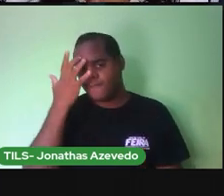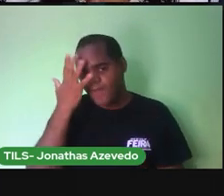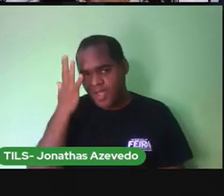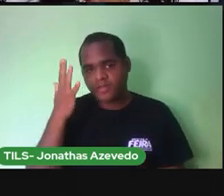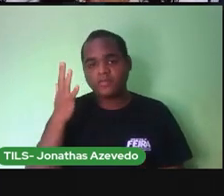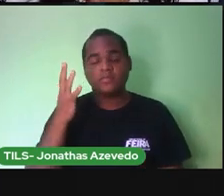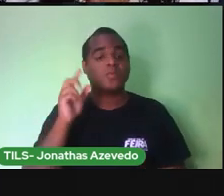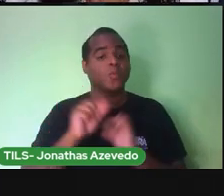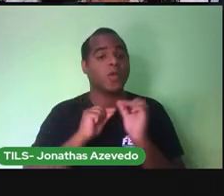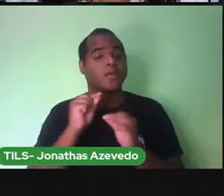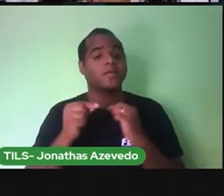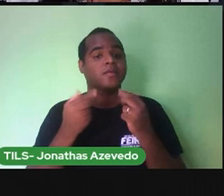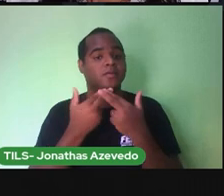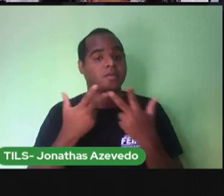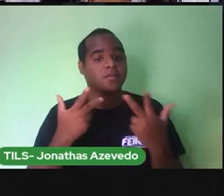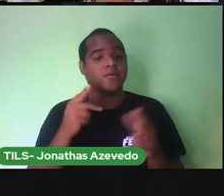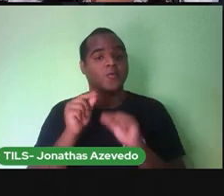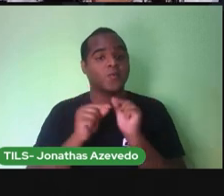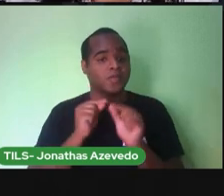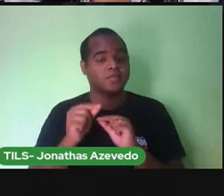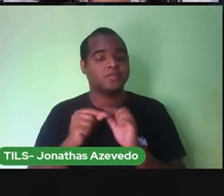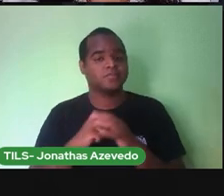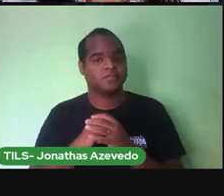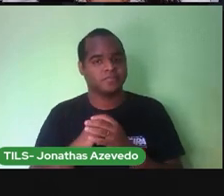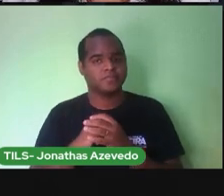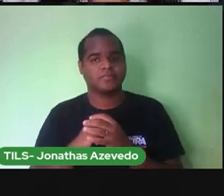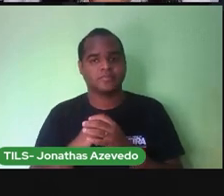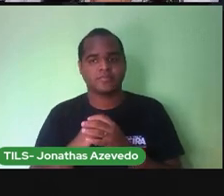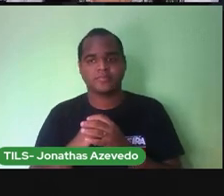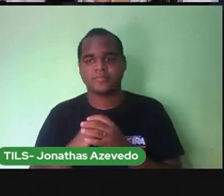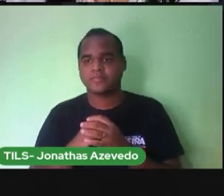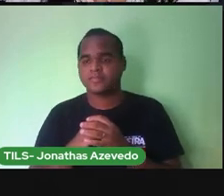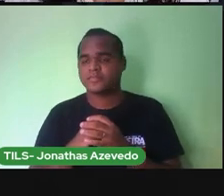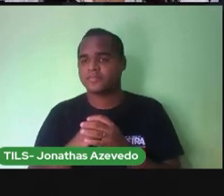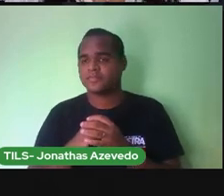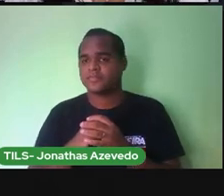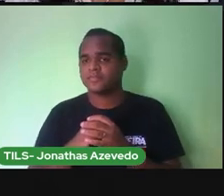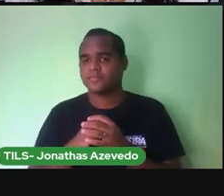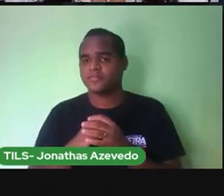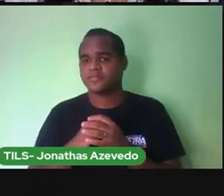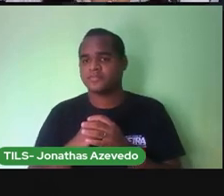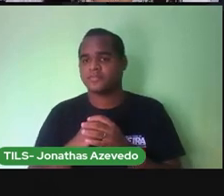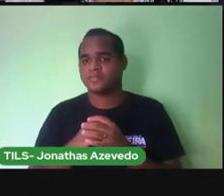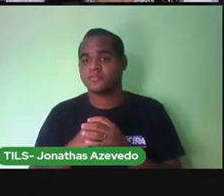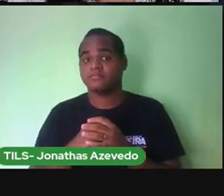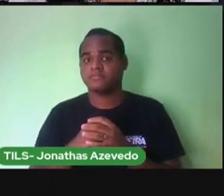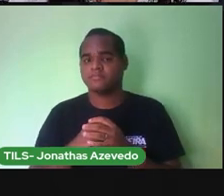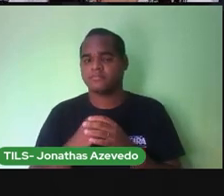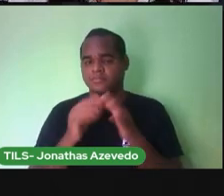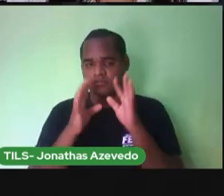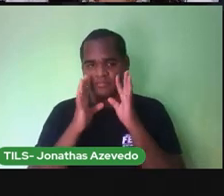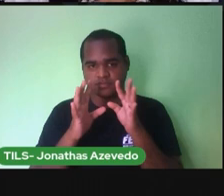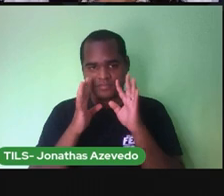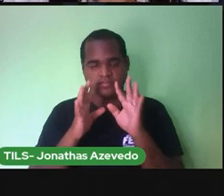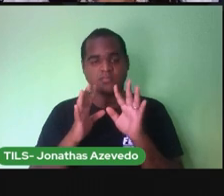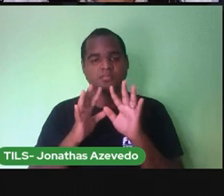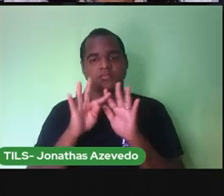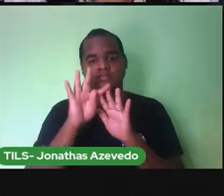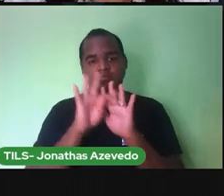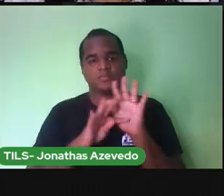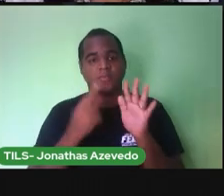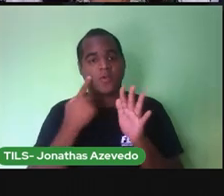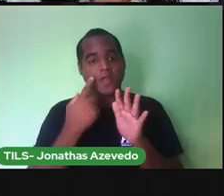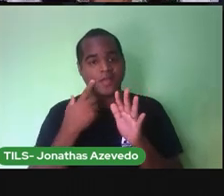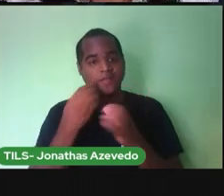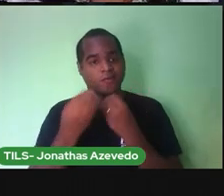As atividades Certo? Leia o texto Com atenção De abóbora Faz